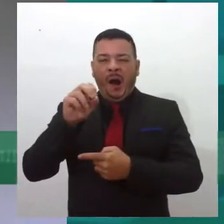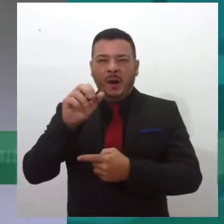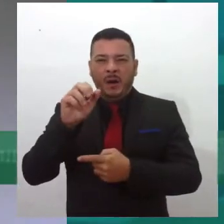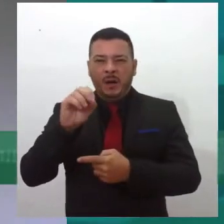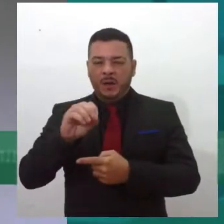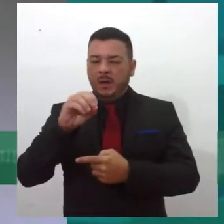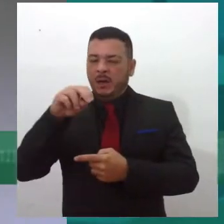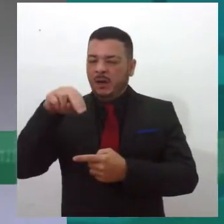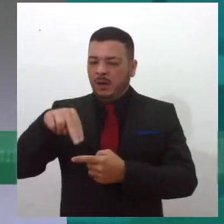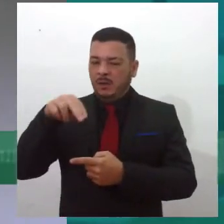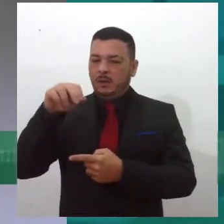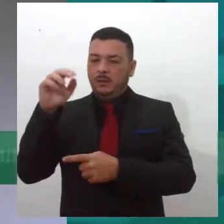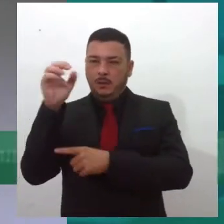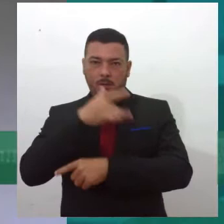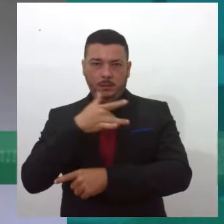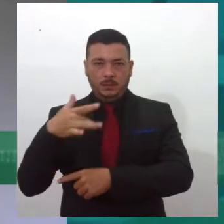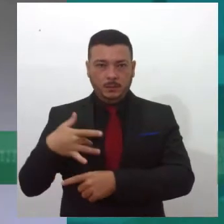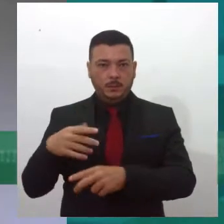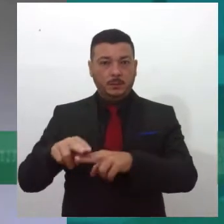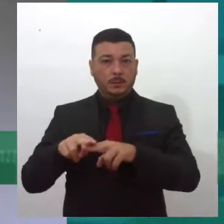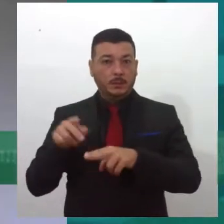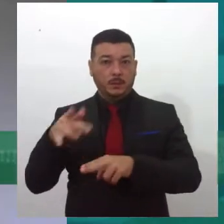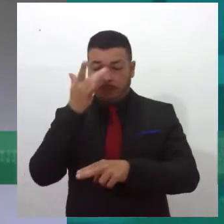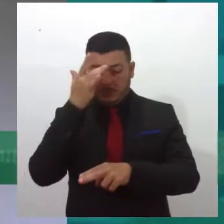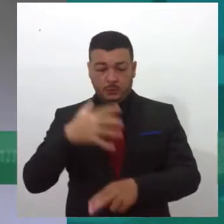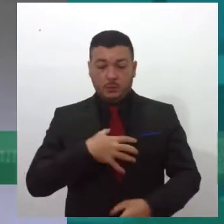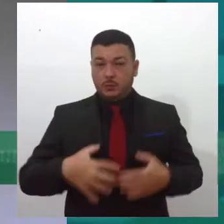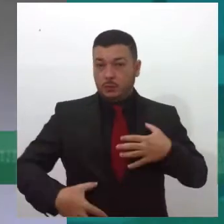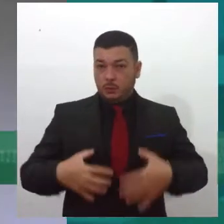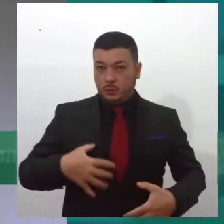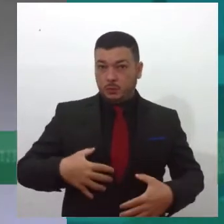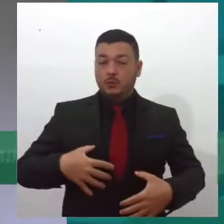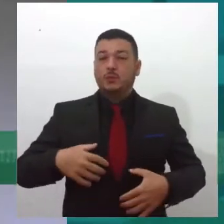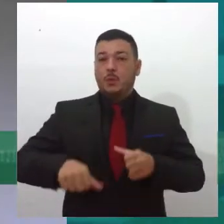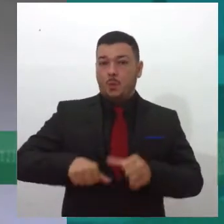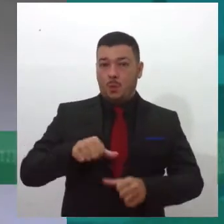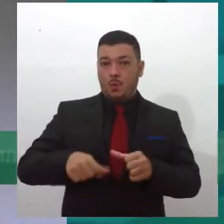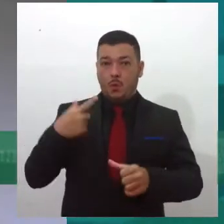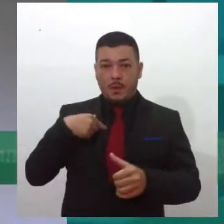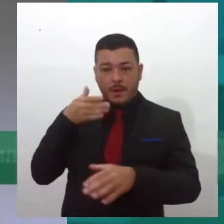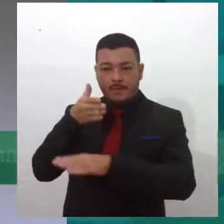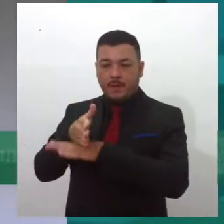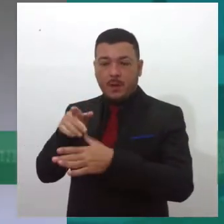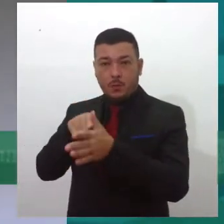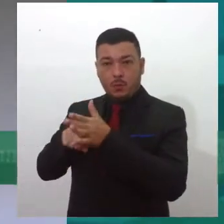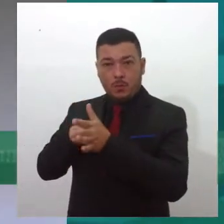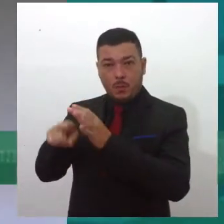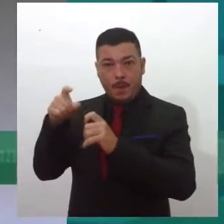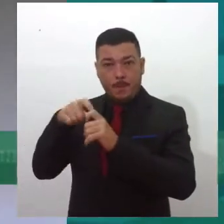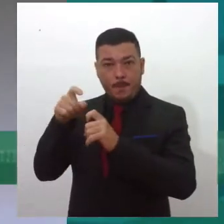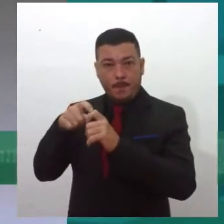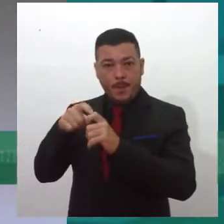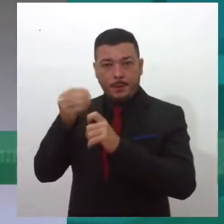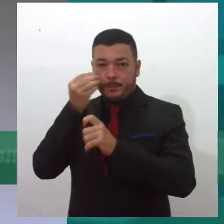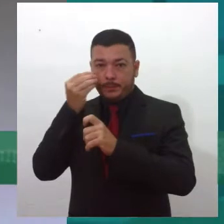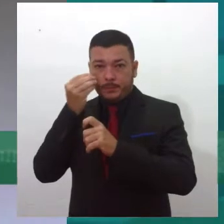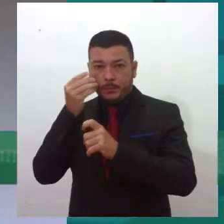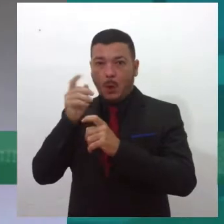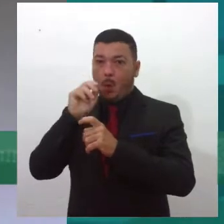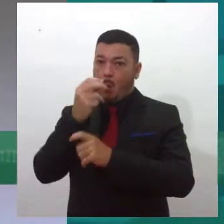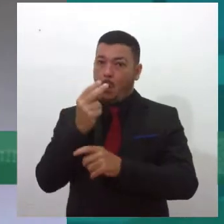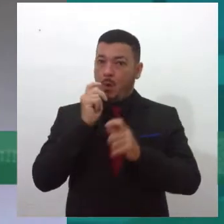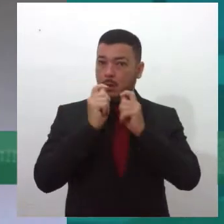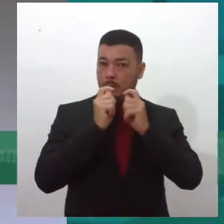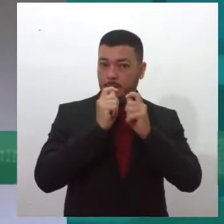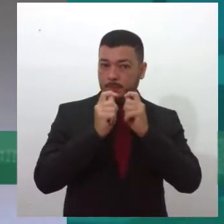isso. E, muitas vezes, quando esse transplantado, ele vai fazer uma perícia médica ou ele vai numa entrevista de emprego,